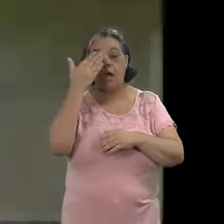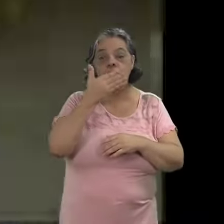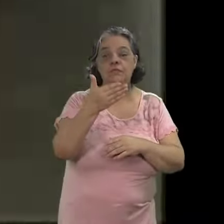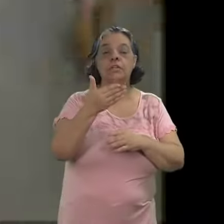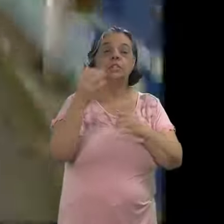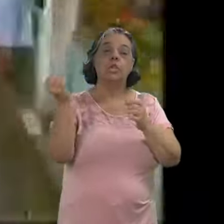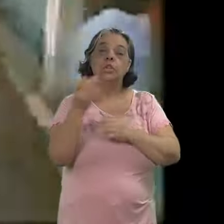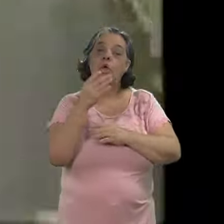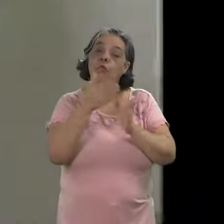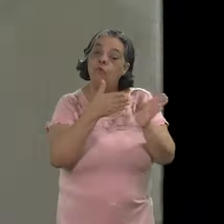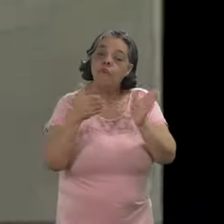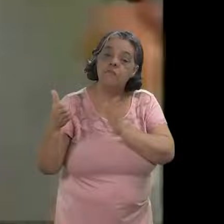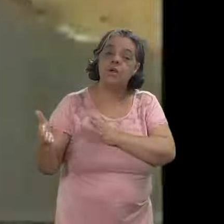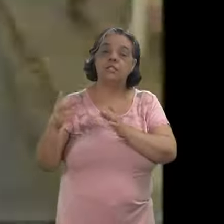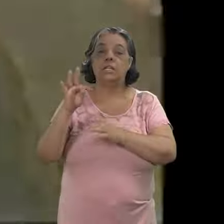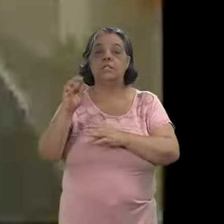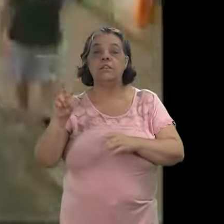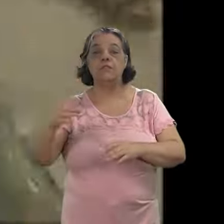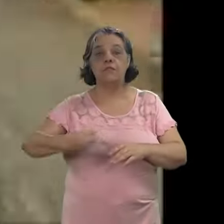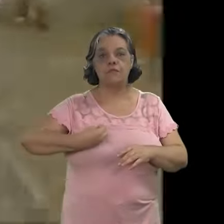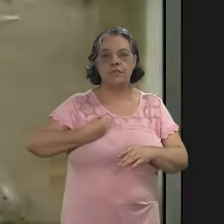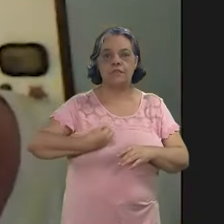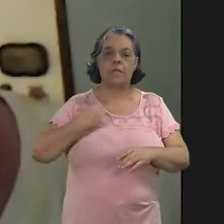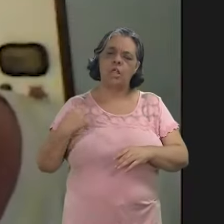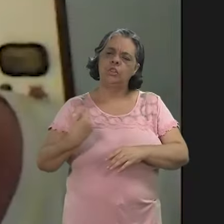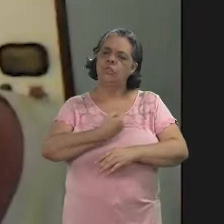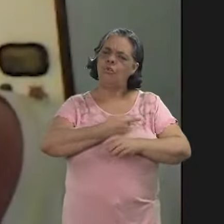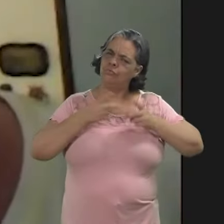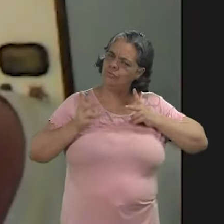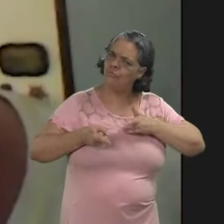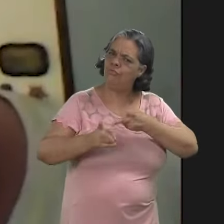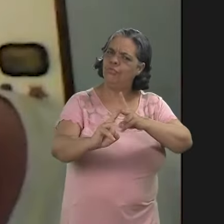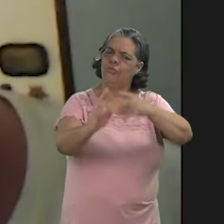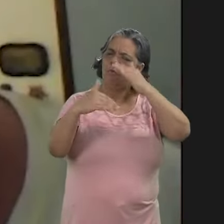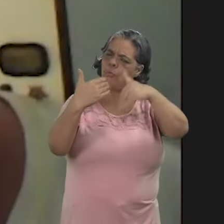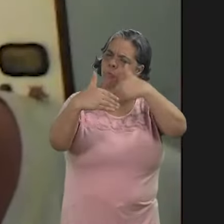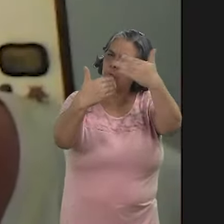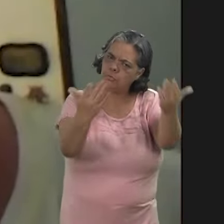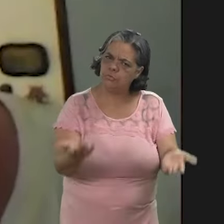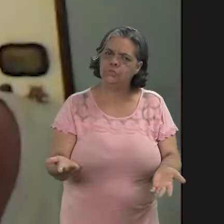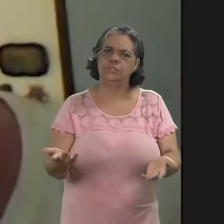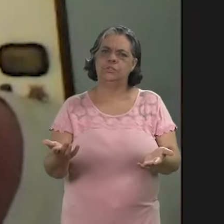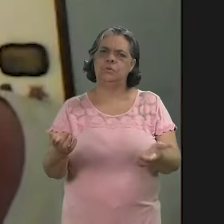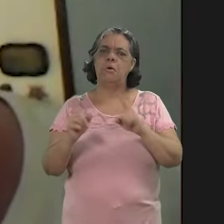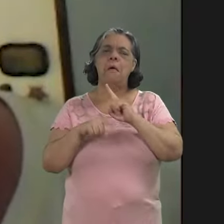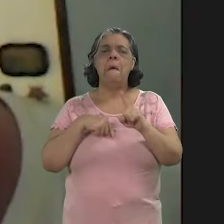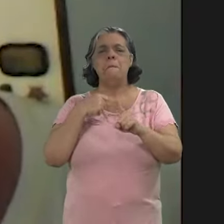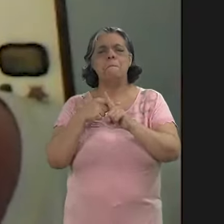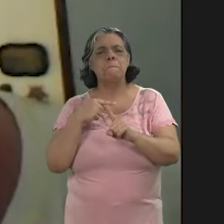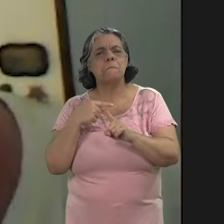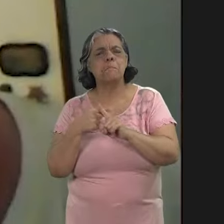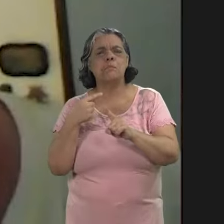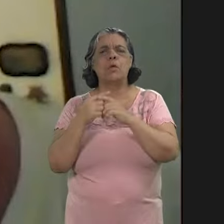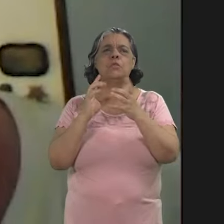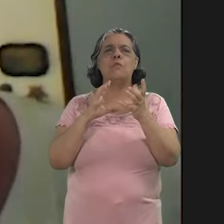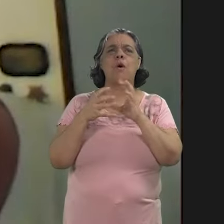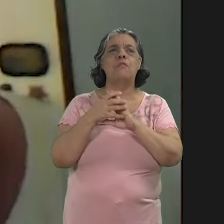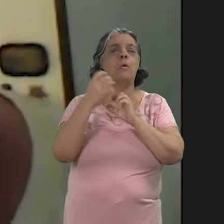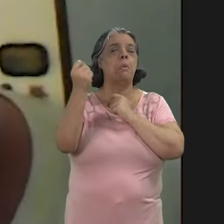que nos fala sobre essa nova fase da TV Viva. A gente continua produzindo, produzindo, mas de uma forma